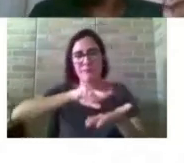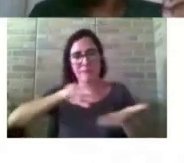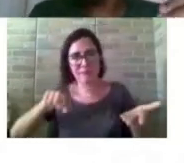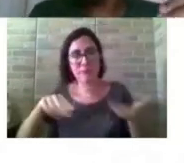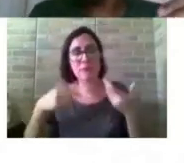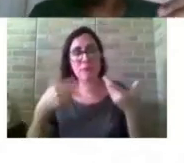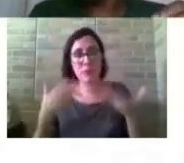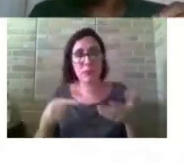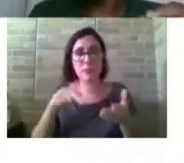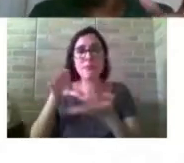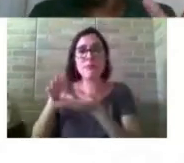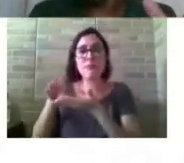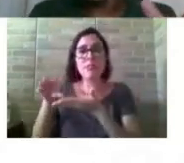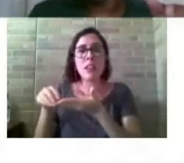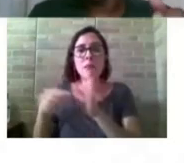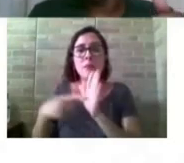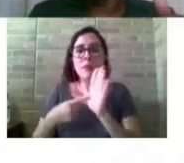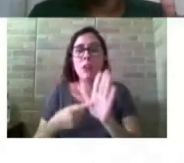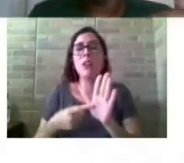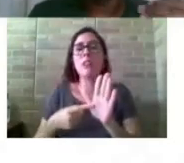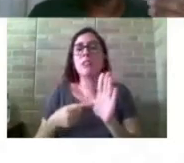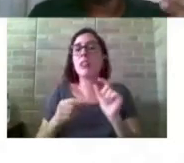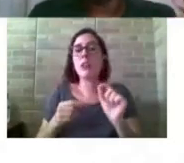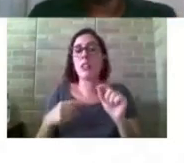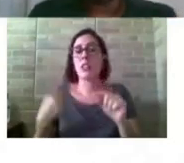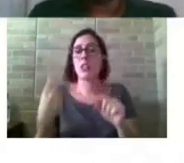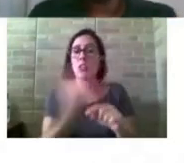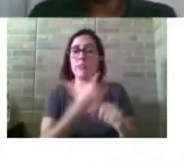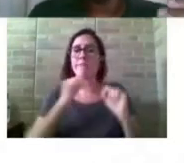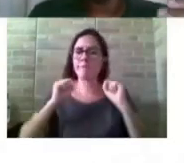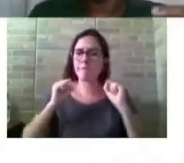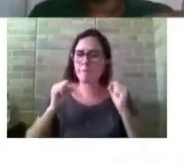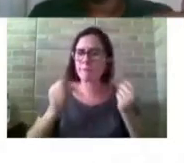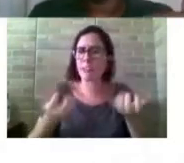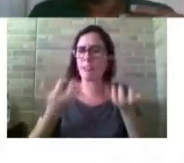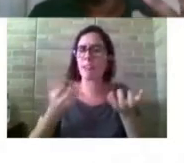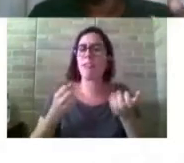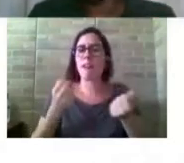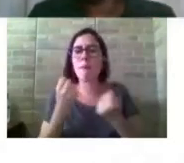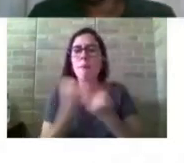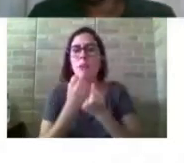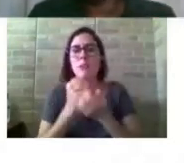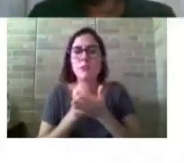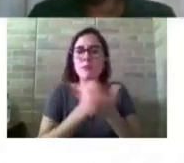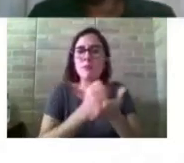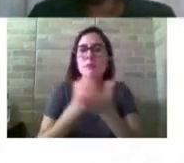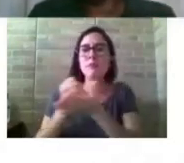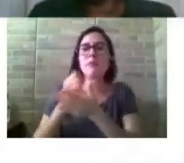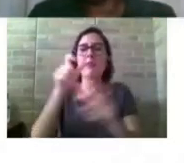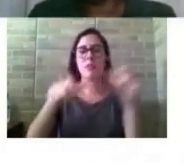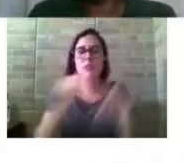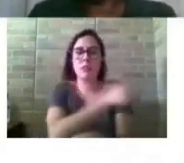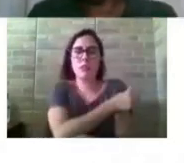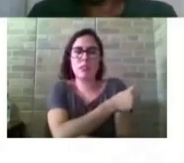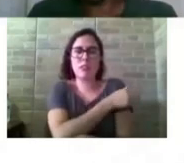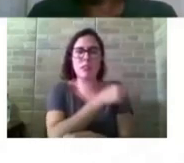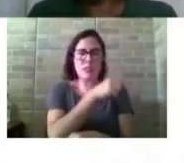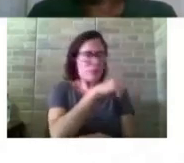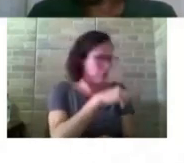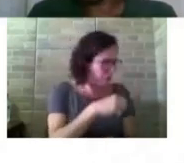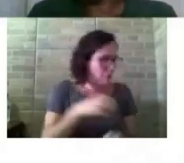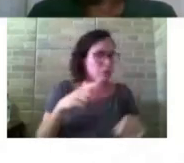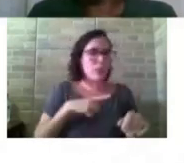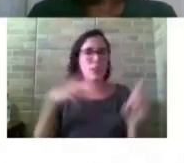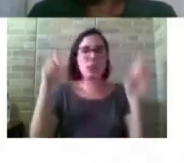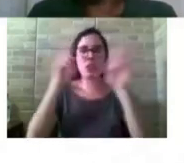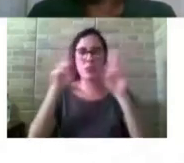um esforço muito grande o suporte aos estudantes com deficiência nesse período de atividades remotas. Mas, lembrando